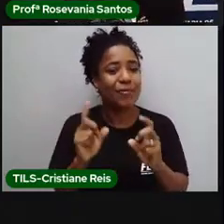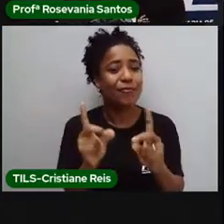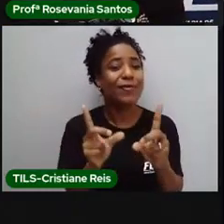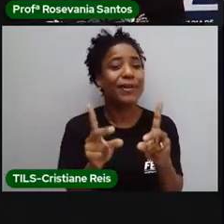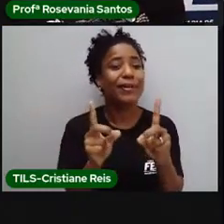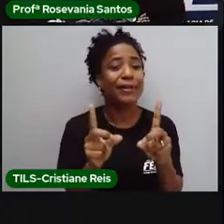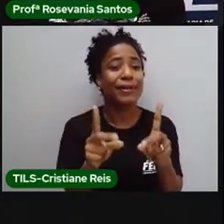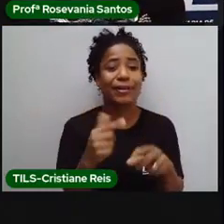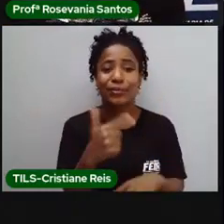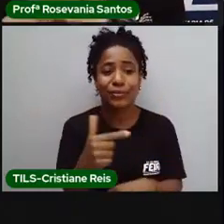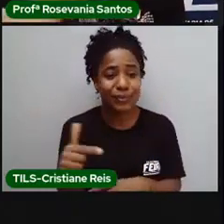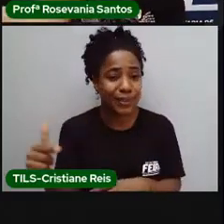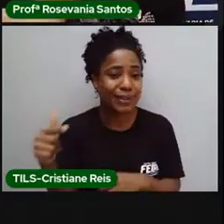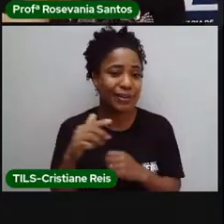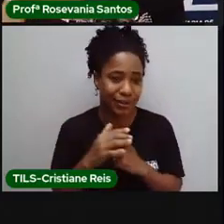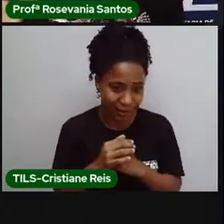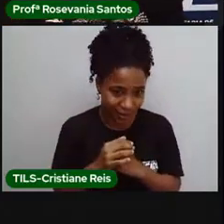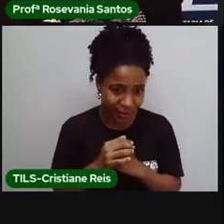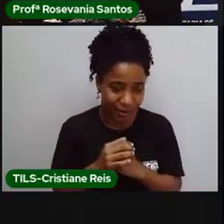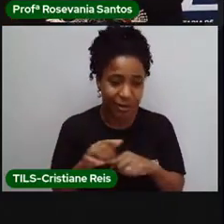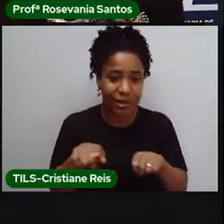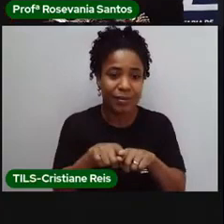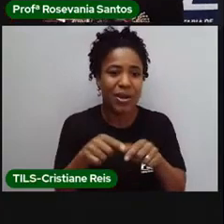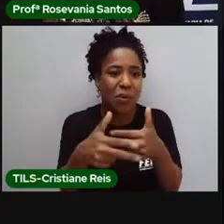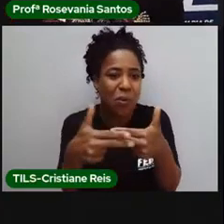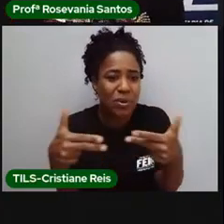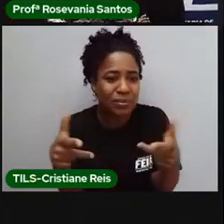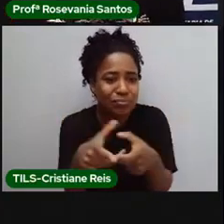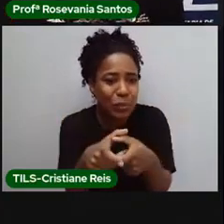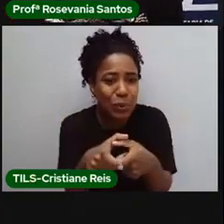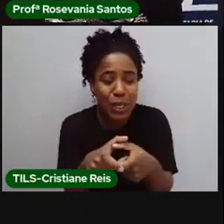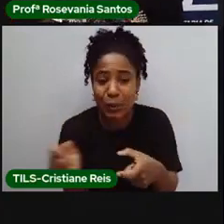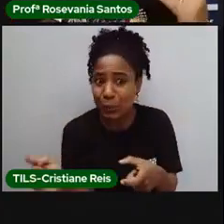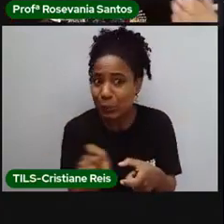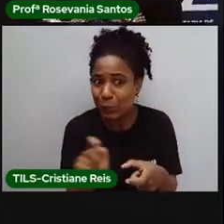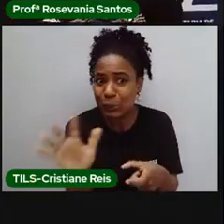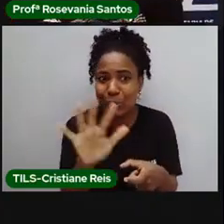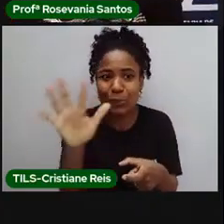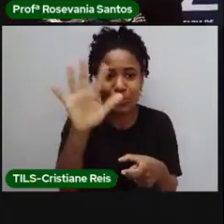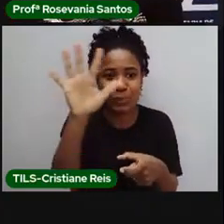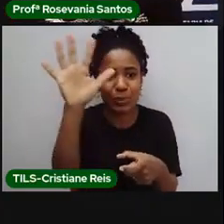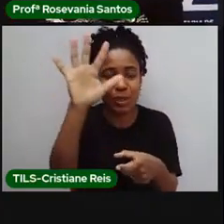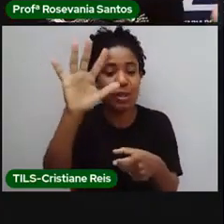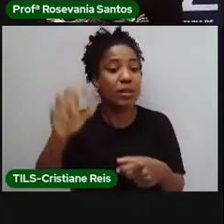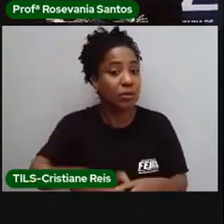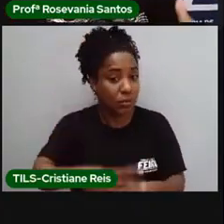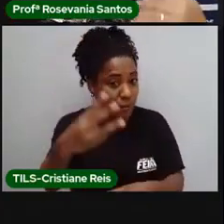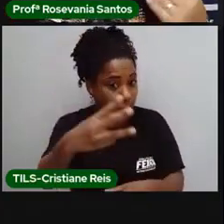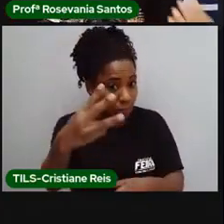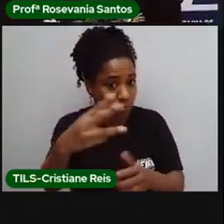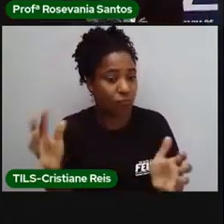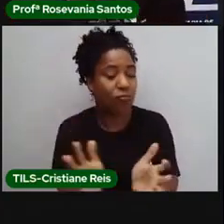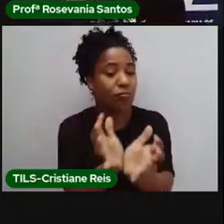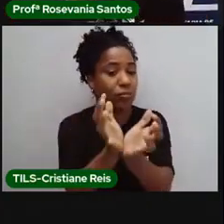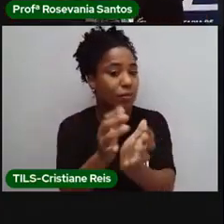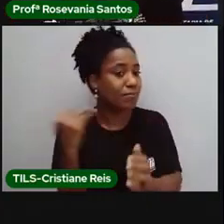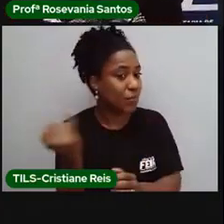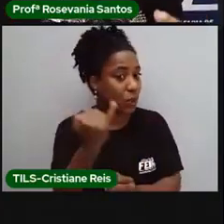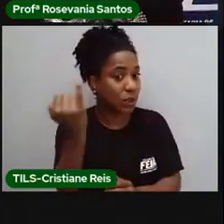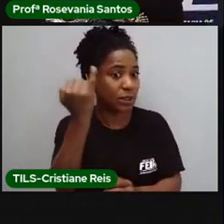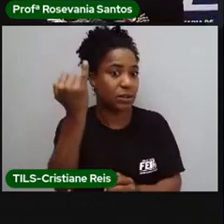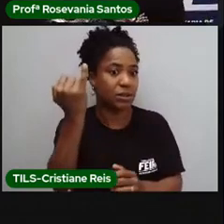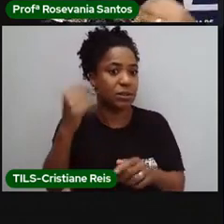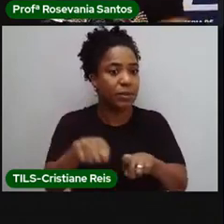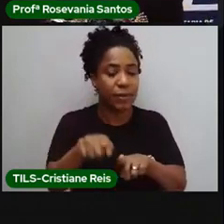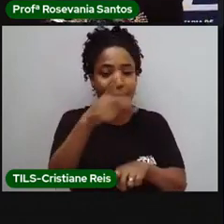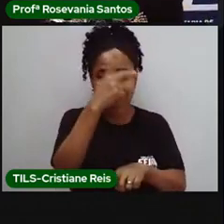é de suma importância para manter o equilíbrio da economia. E é também um setor que emprega muitas pessoas.